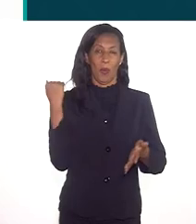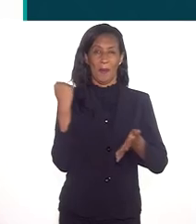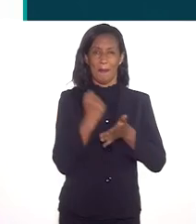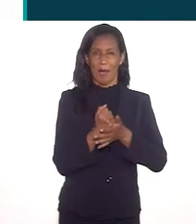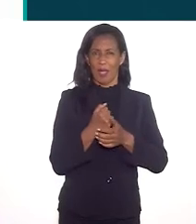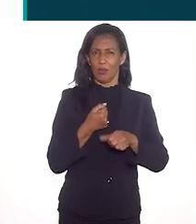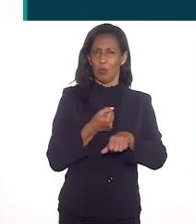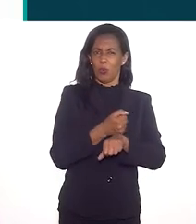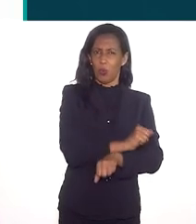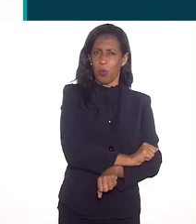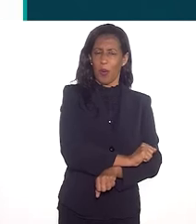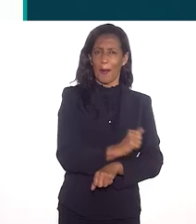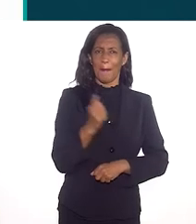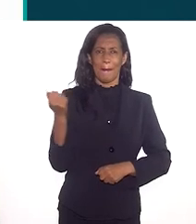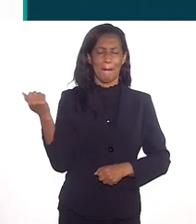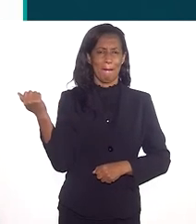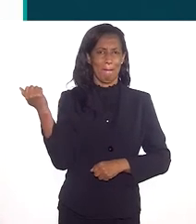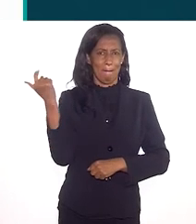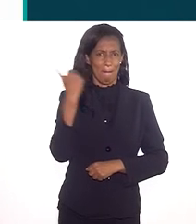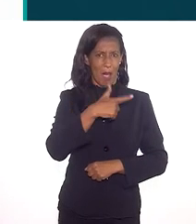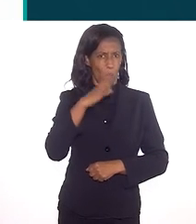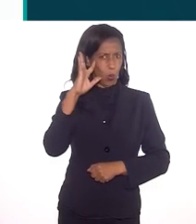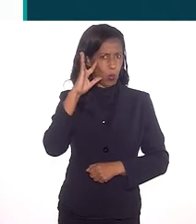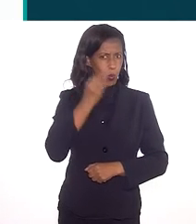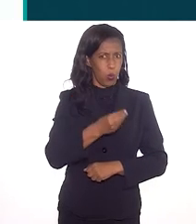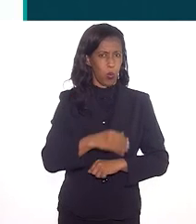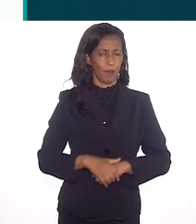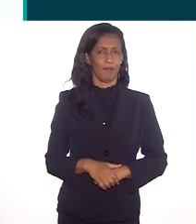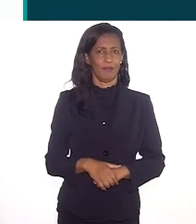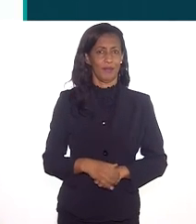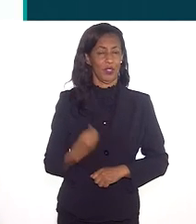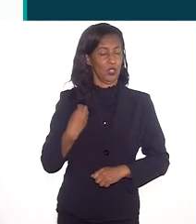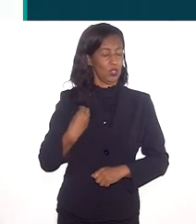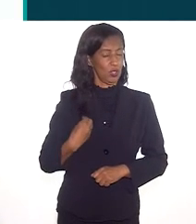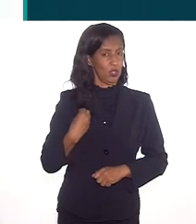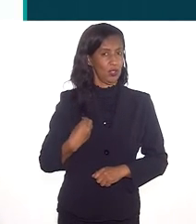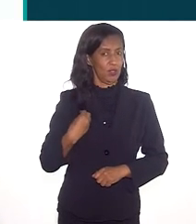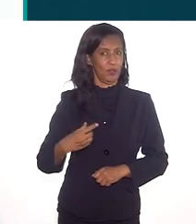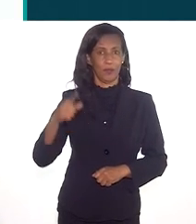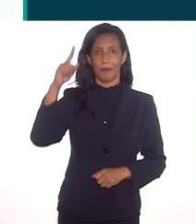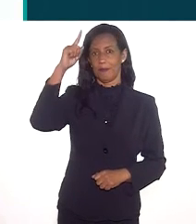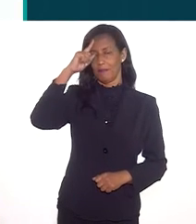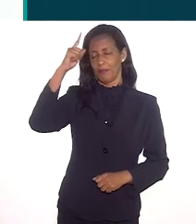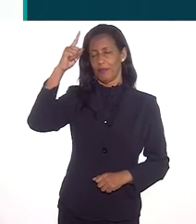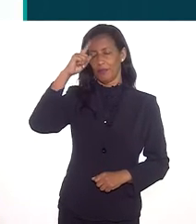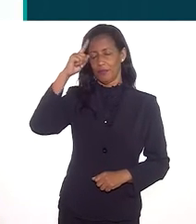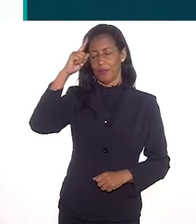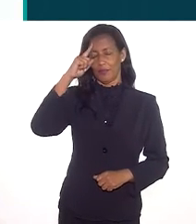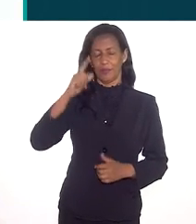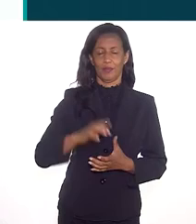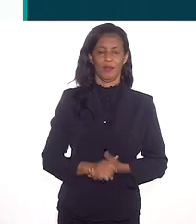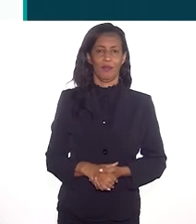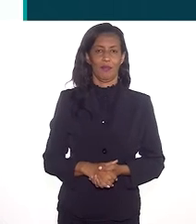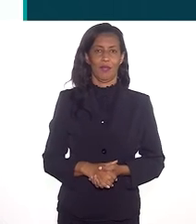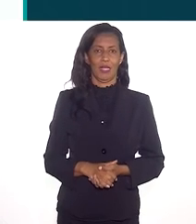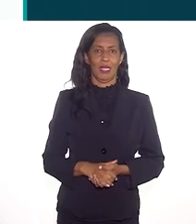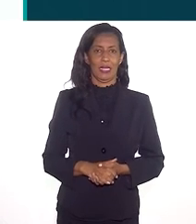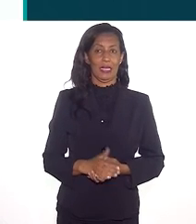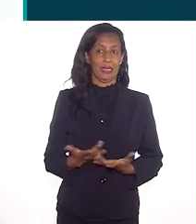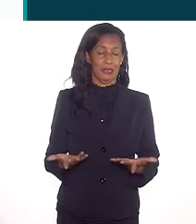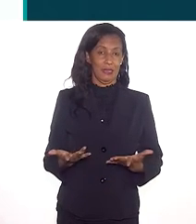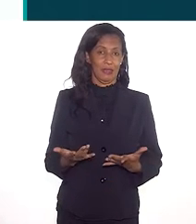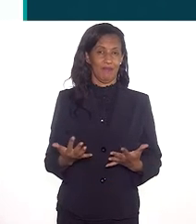Ou seja, o impacto dessa escravidão mal concluída, a gente vive ele no nosso dia a dia,